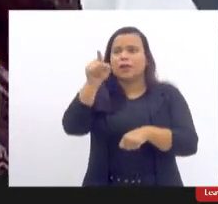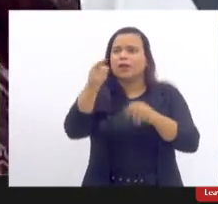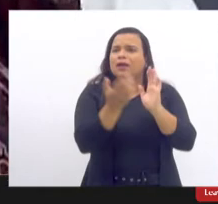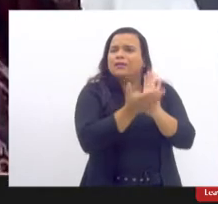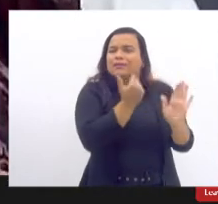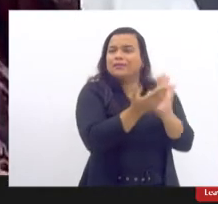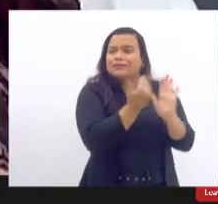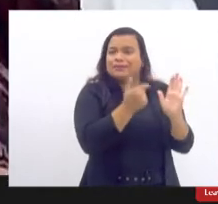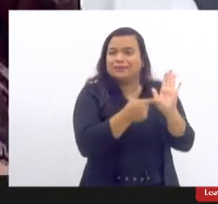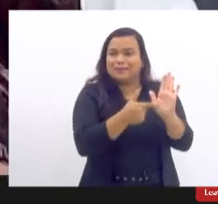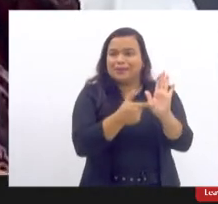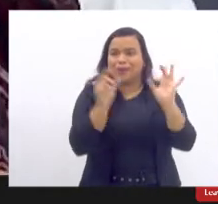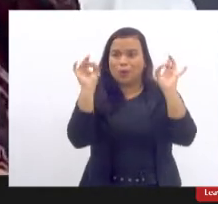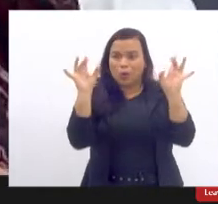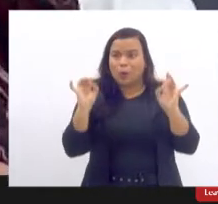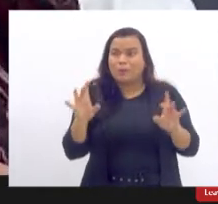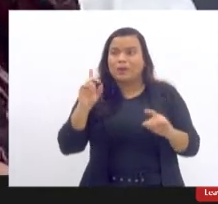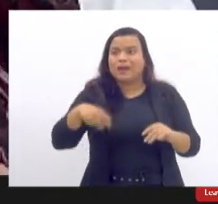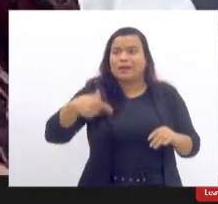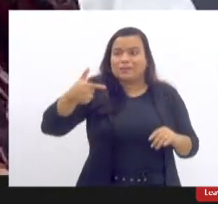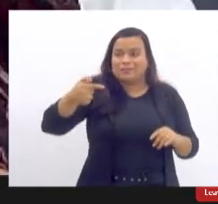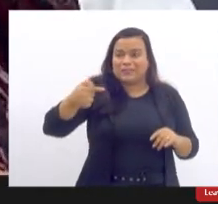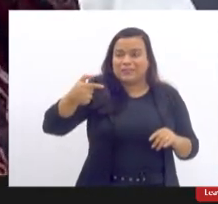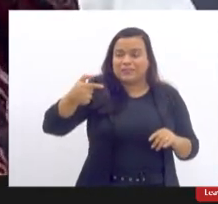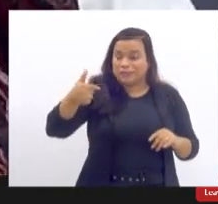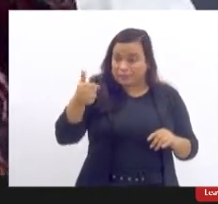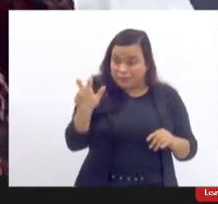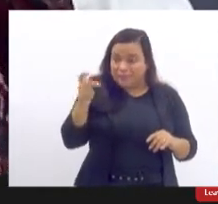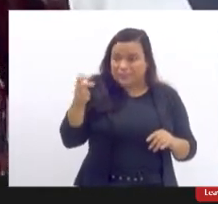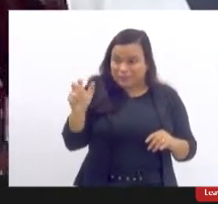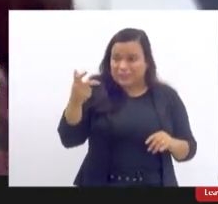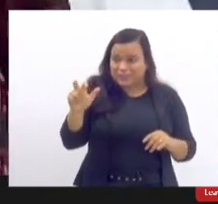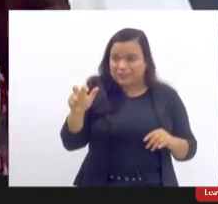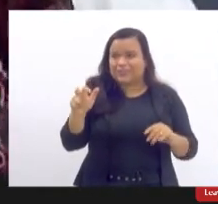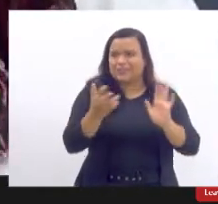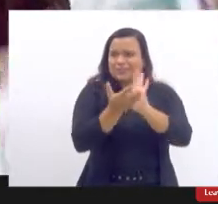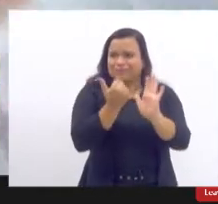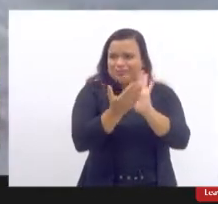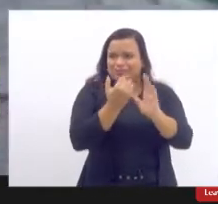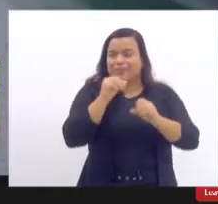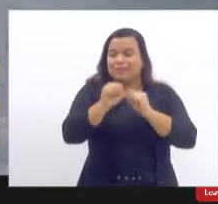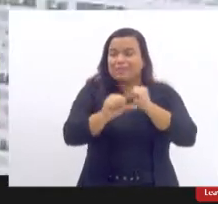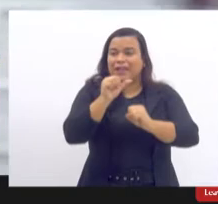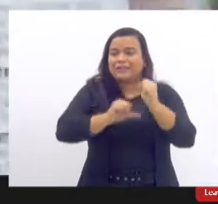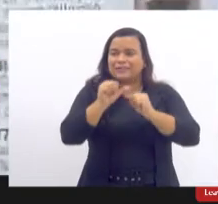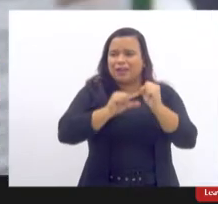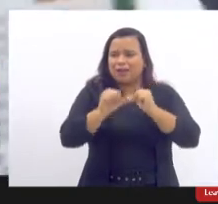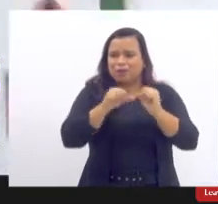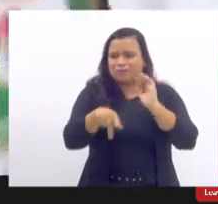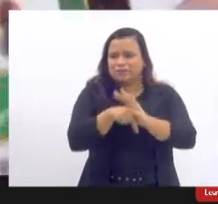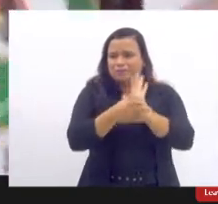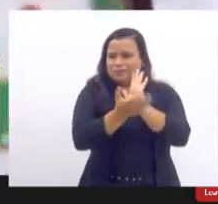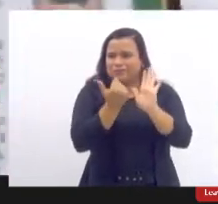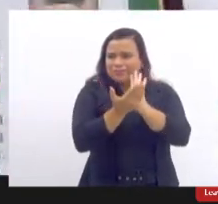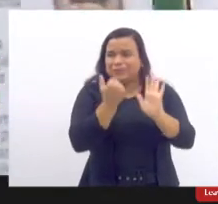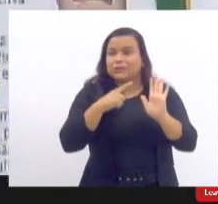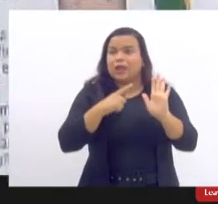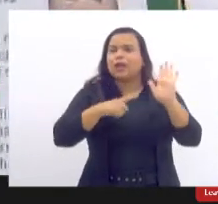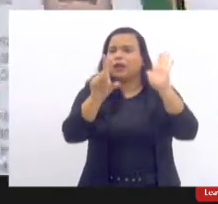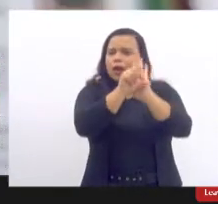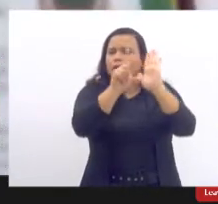vendo aqui, é a 25ª versão da cartilha do cúmplice. Aqui dentro, vocês vão ver que tem cada lei,